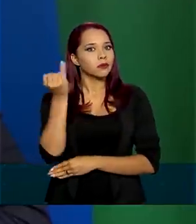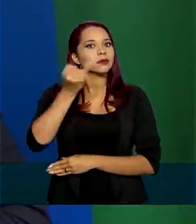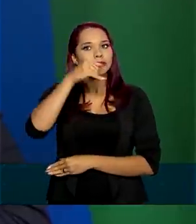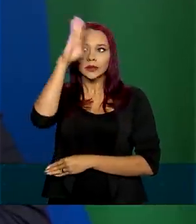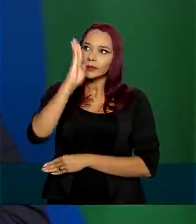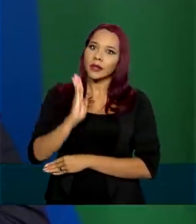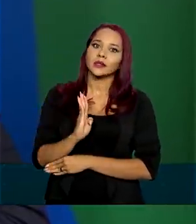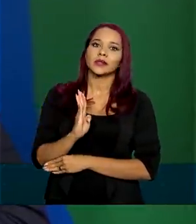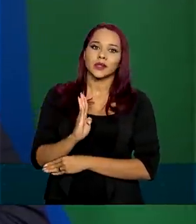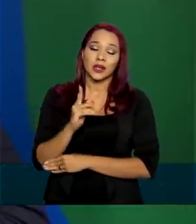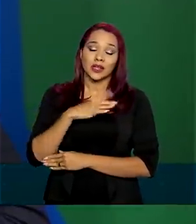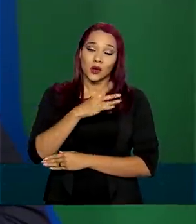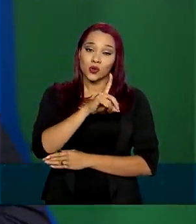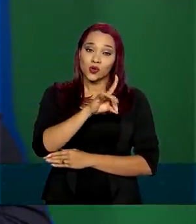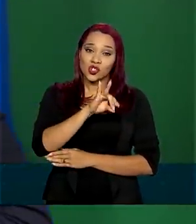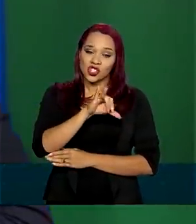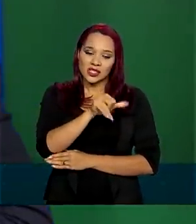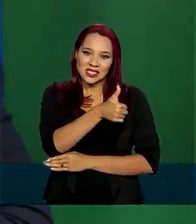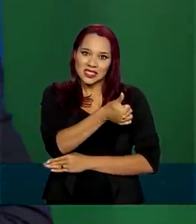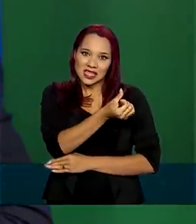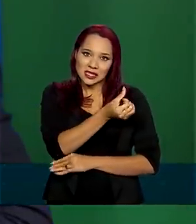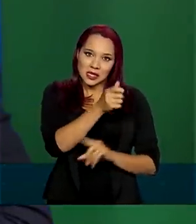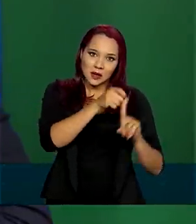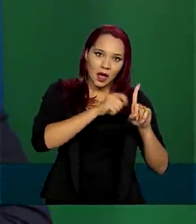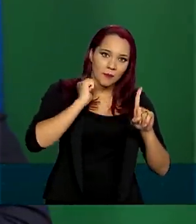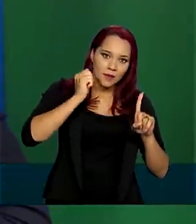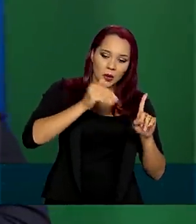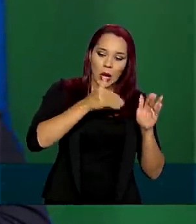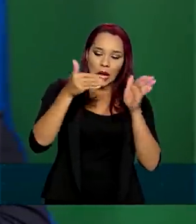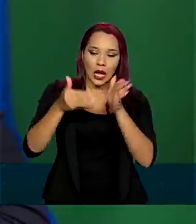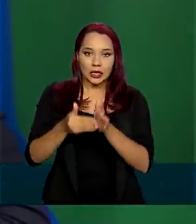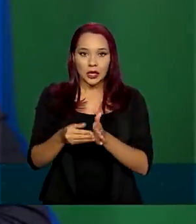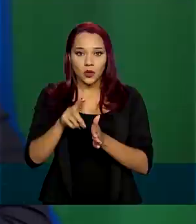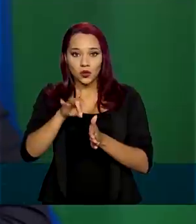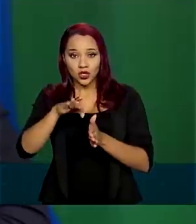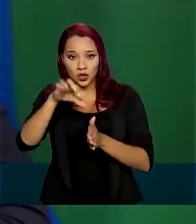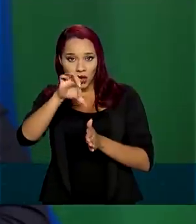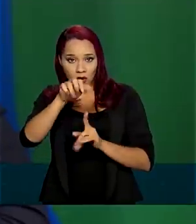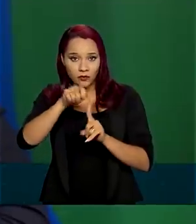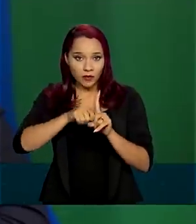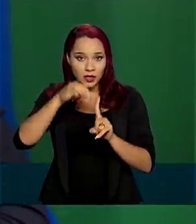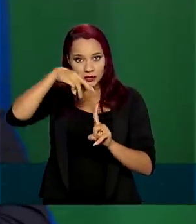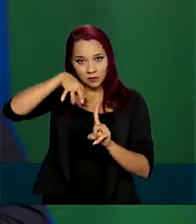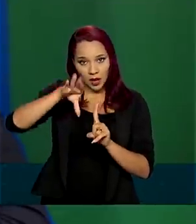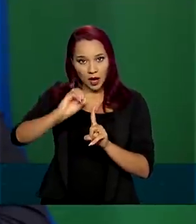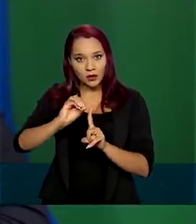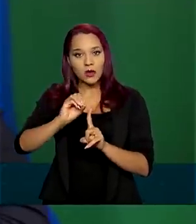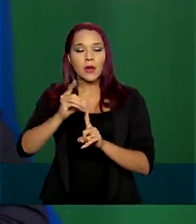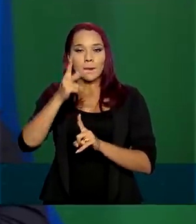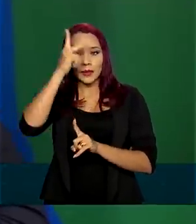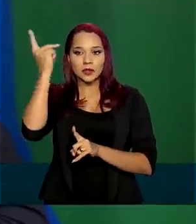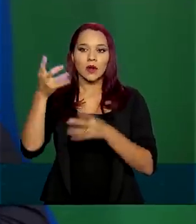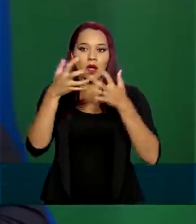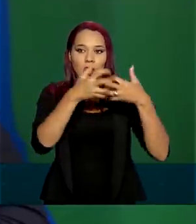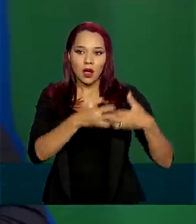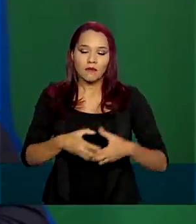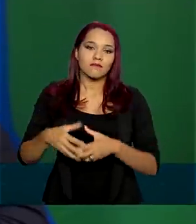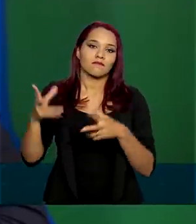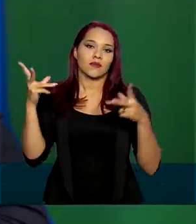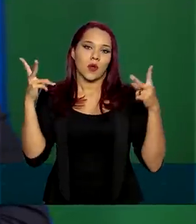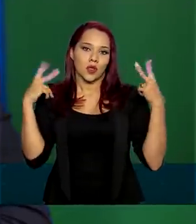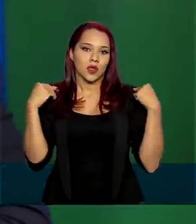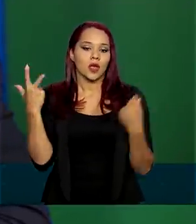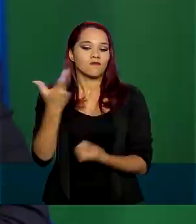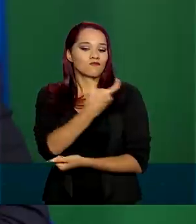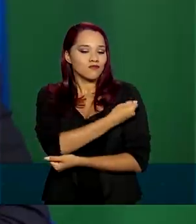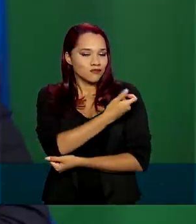teremos, então, do dia 16 de abril até o dia 9 de maio, a vacinação dos caminhoneiros, dos trabalhadores